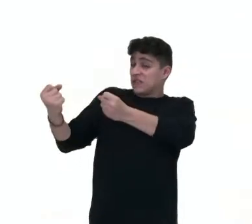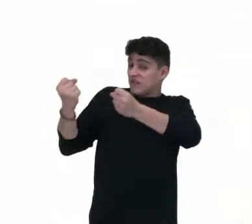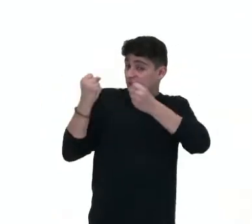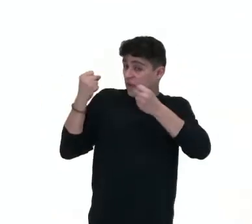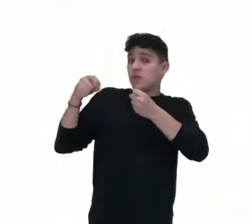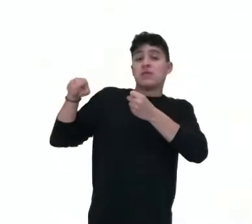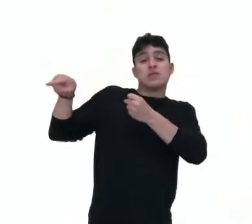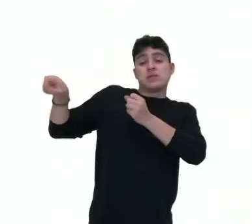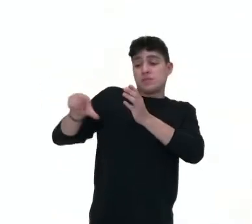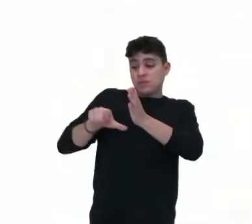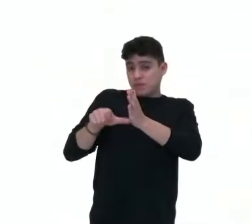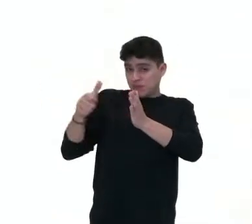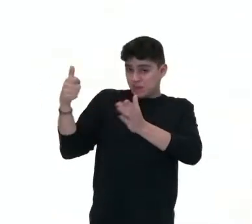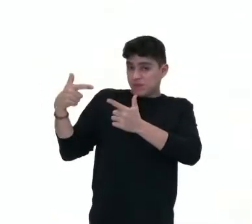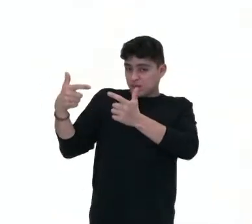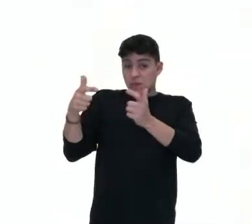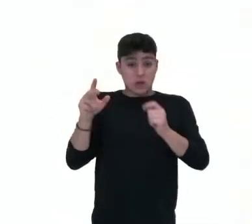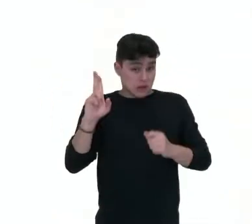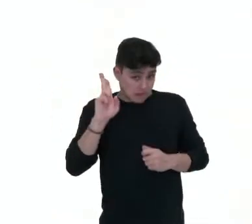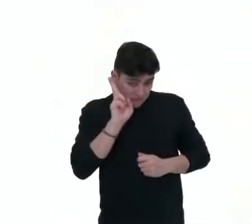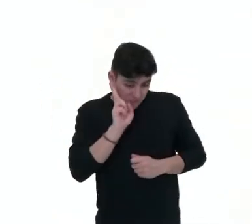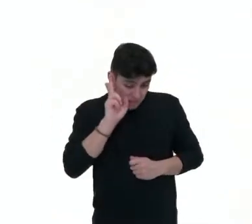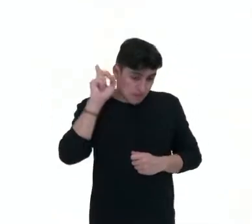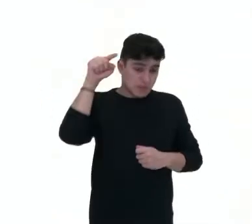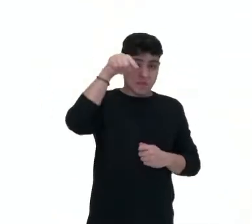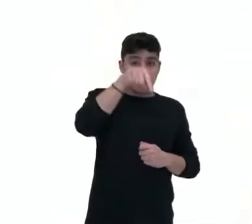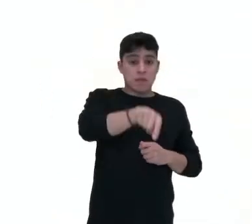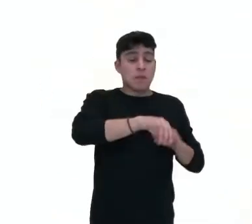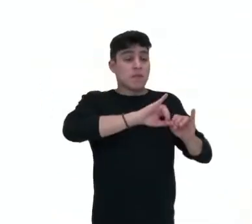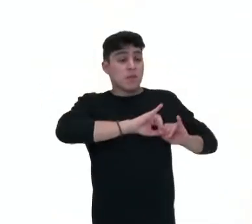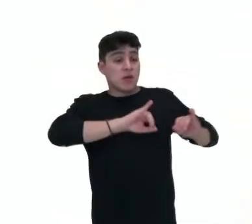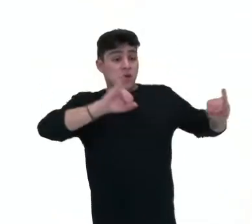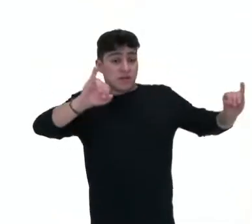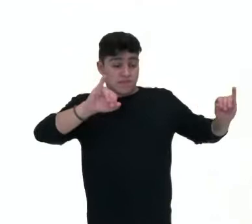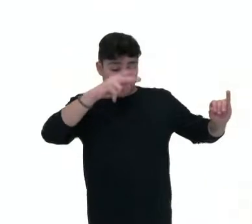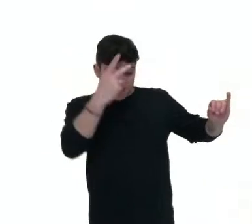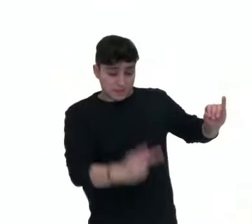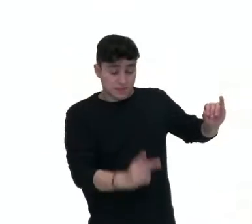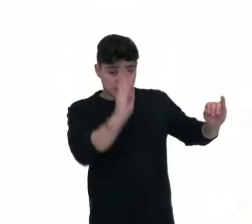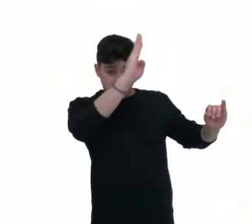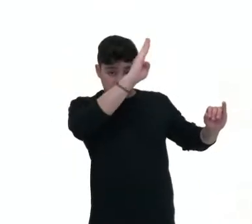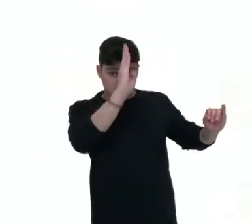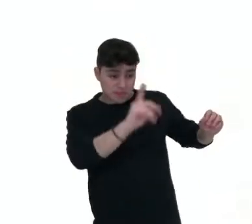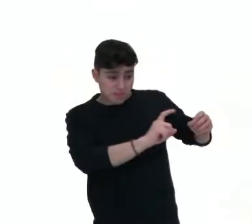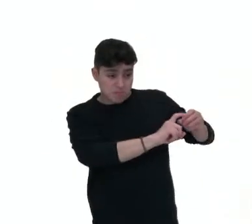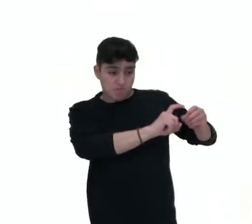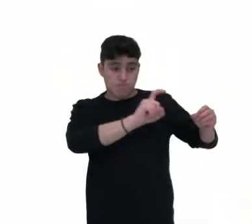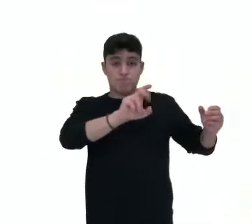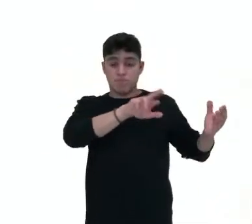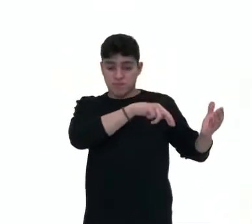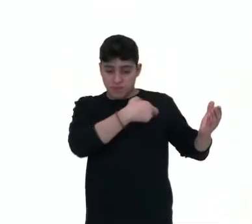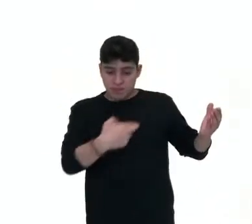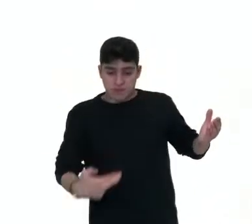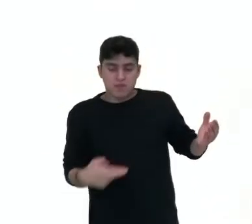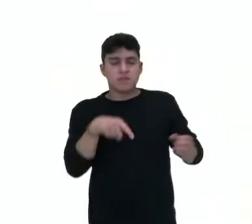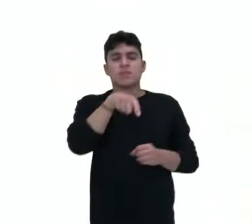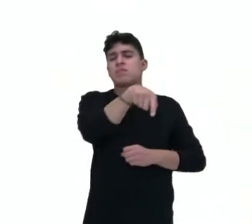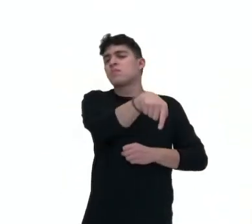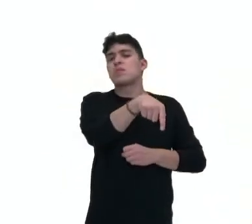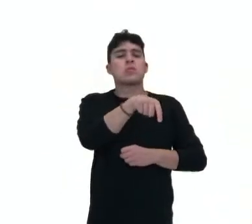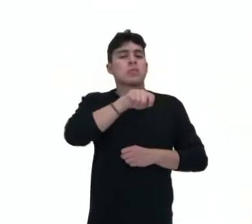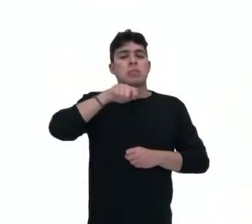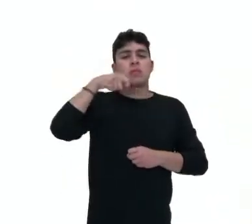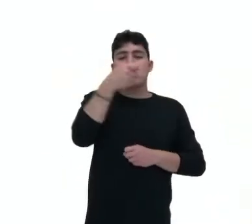Vamos lembrar que desde a proclamação da República Brasileira, o Brasil ele mantinha uma postura de